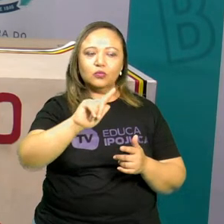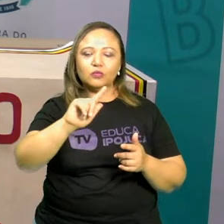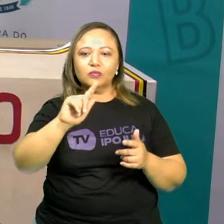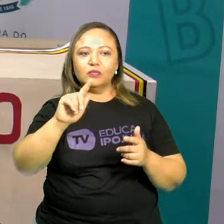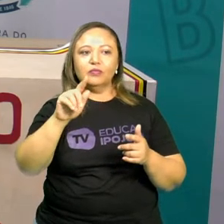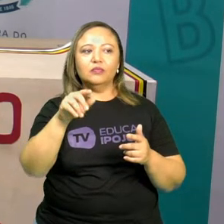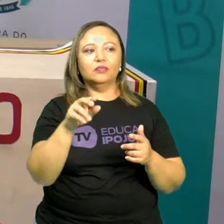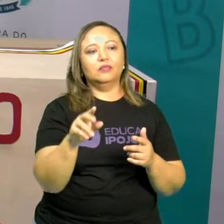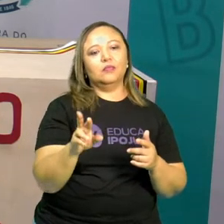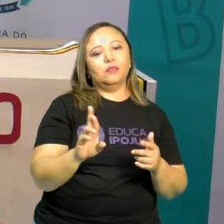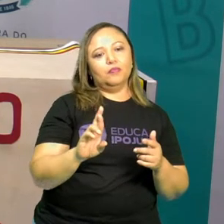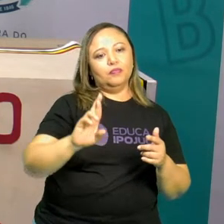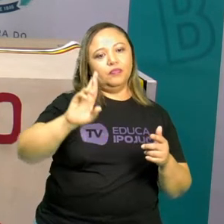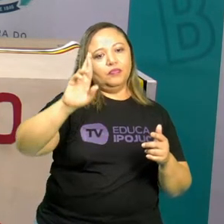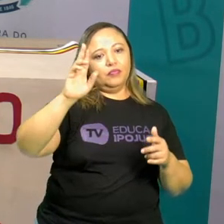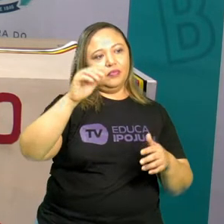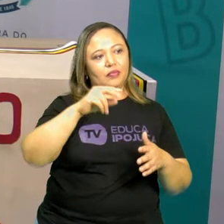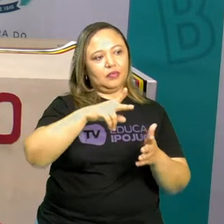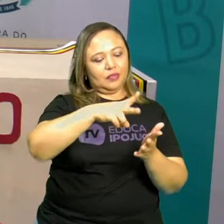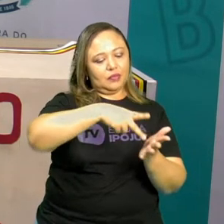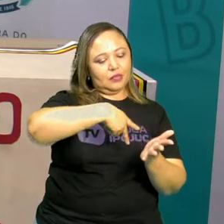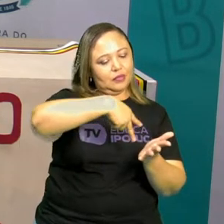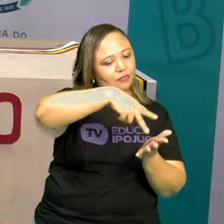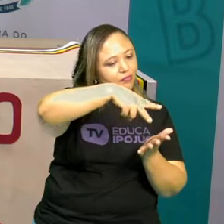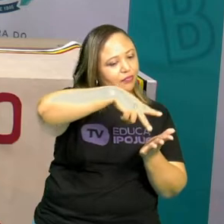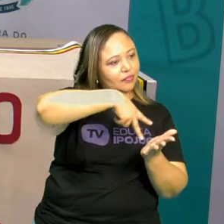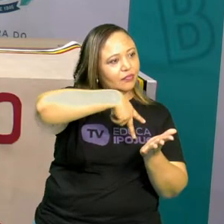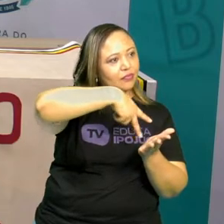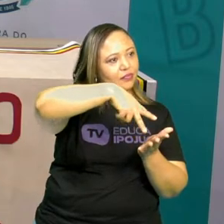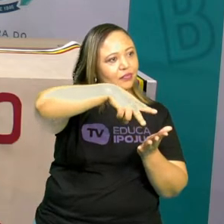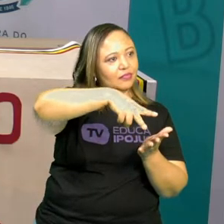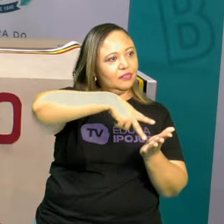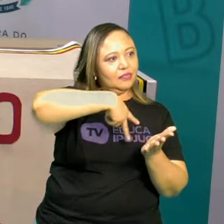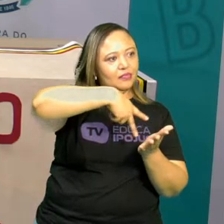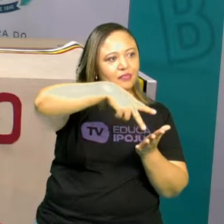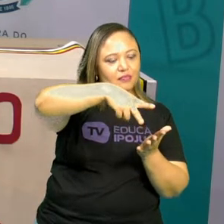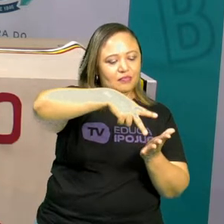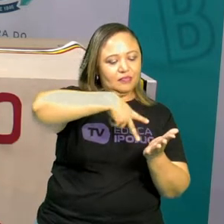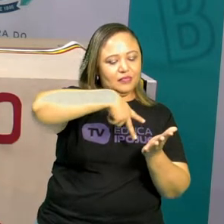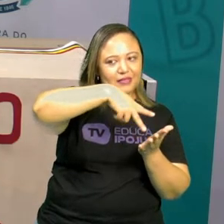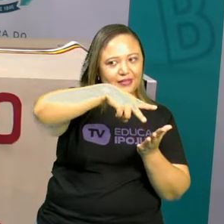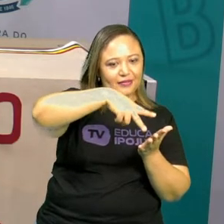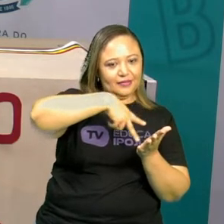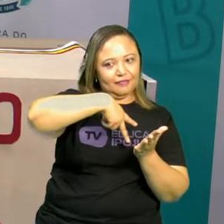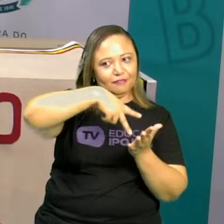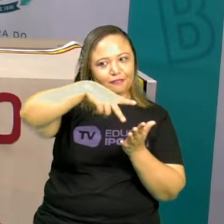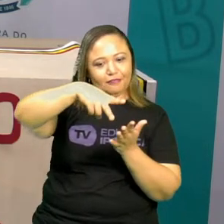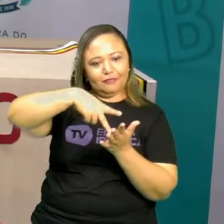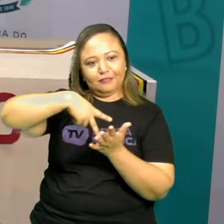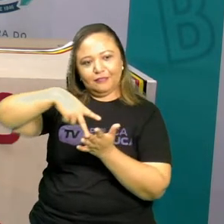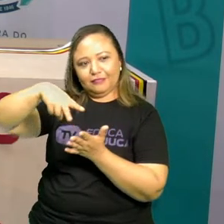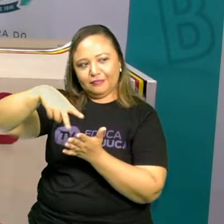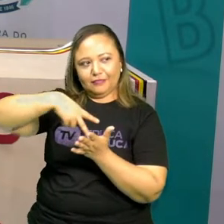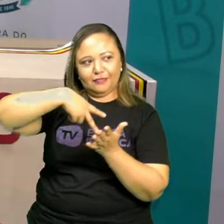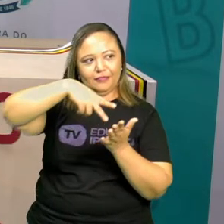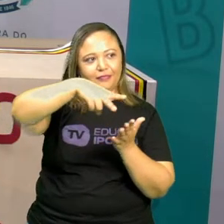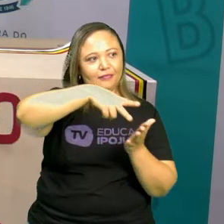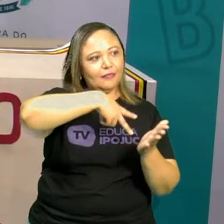Meu mestre mandou dançar. Coloca aí uma musiquinha, ó. Bem legal pra gente, ó.